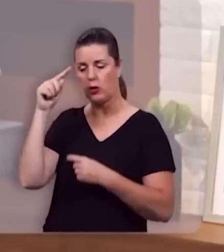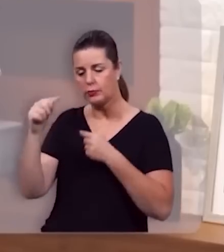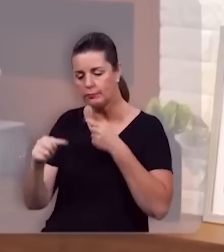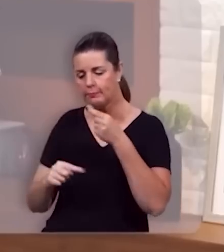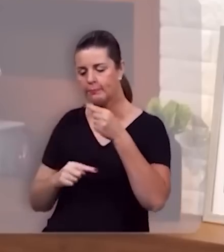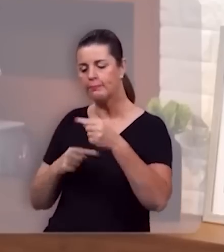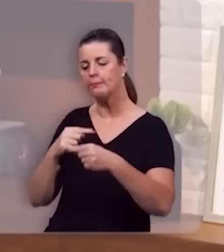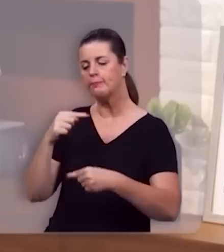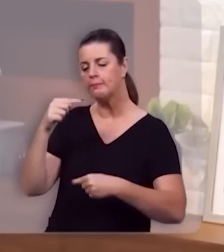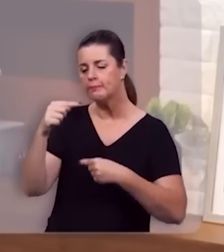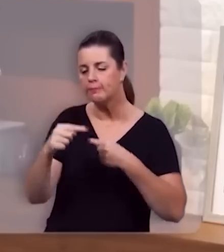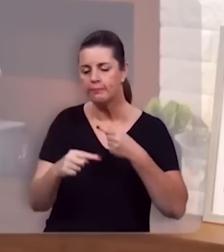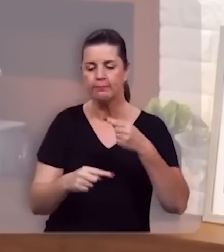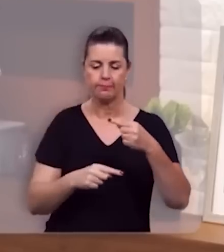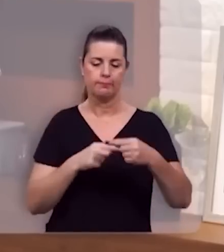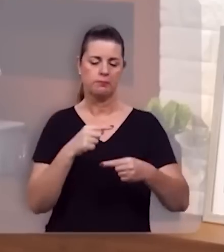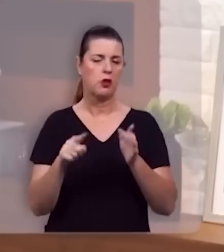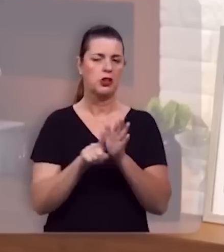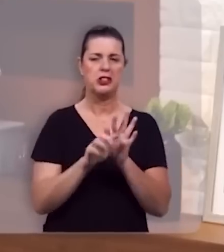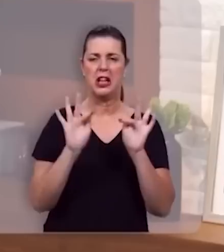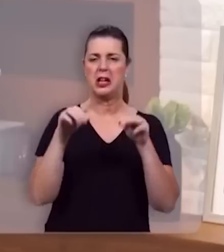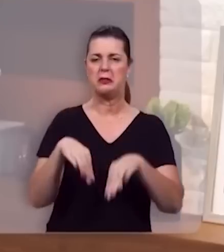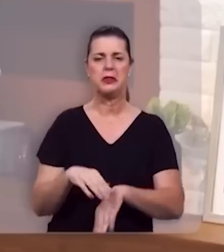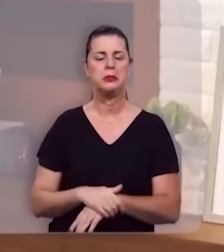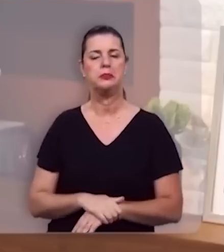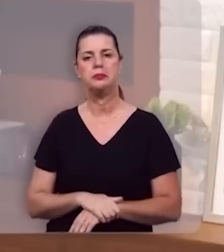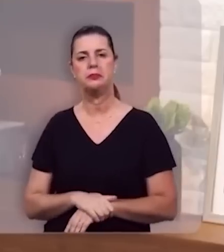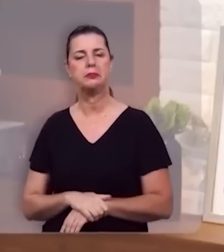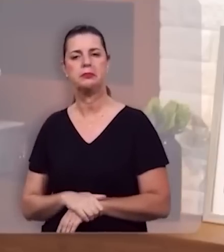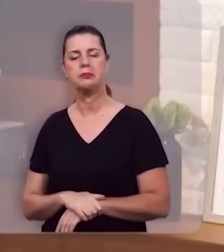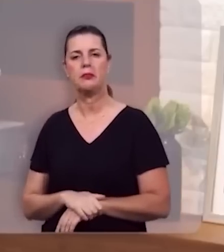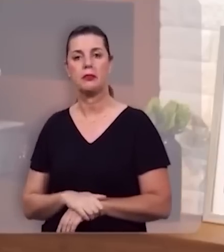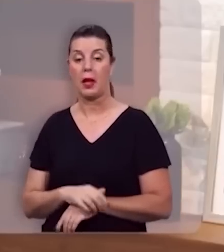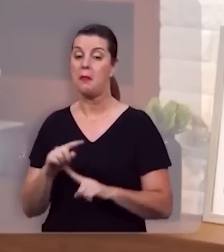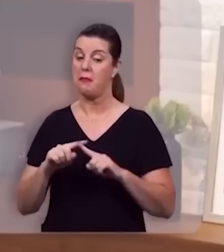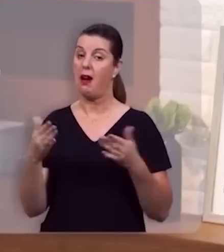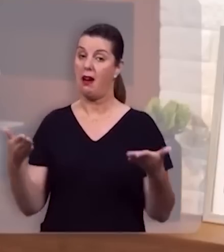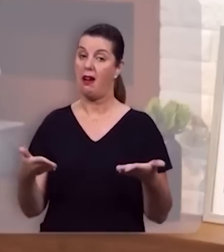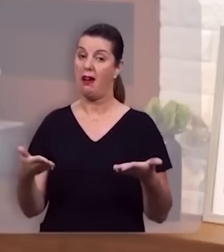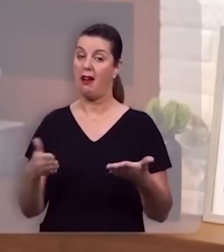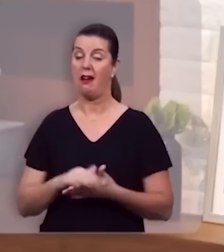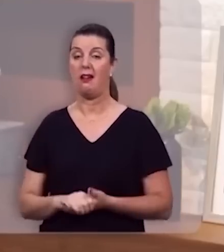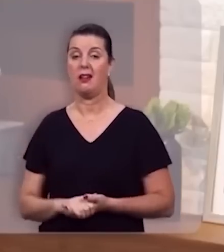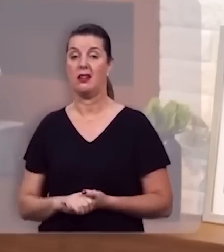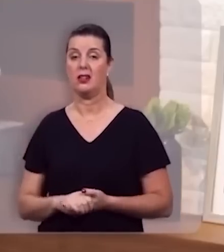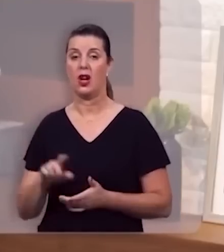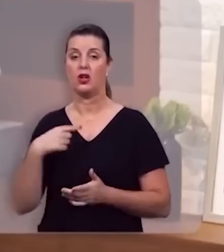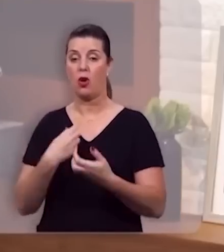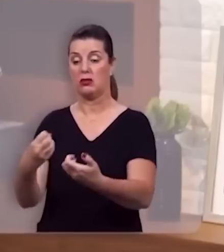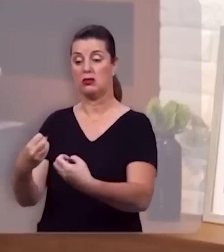voltas, voltas, não vai chegar a lugar nenhum. Mas aqui somos